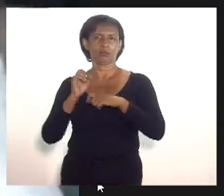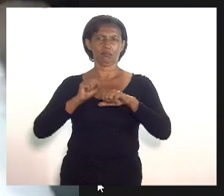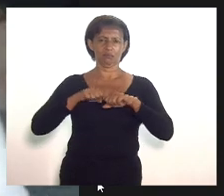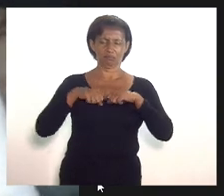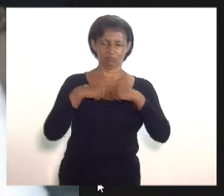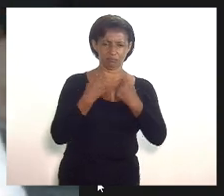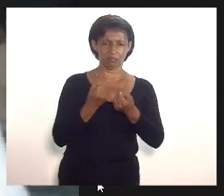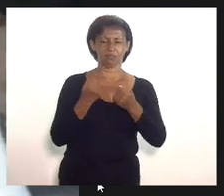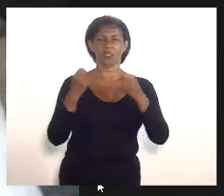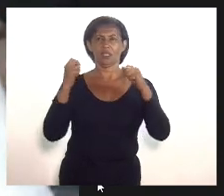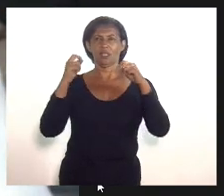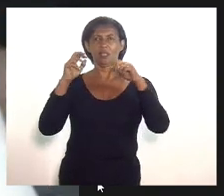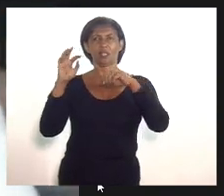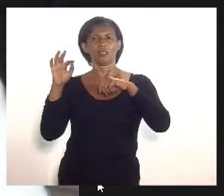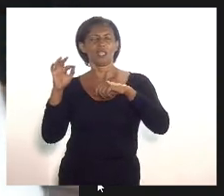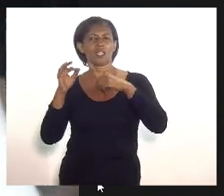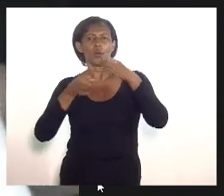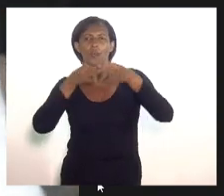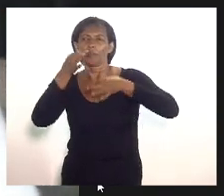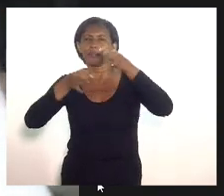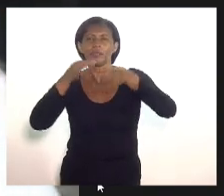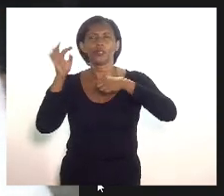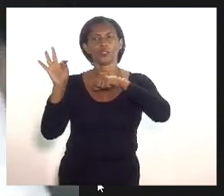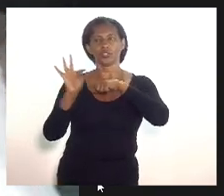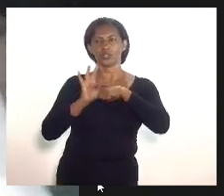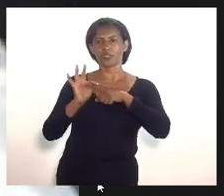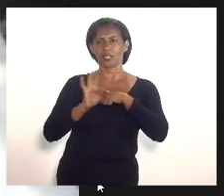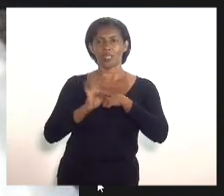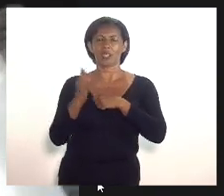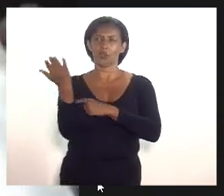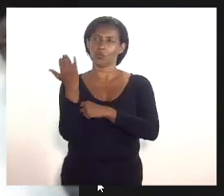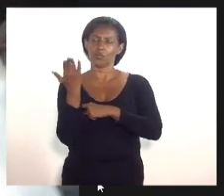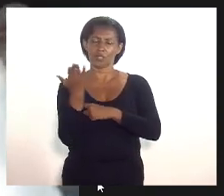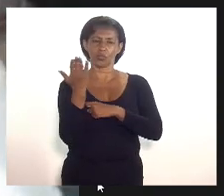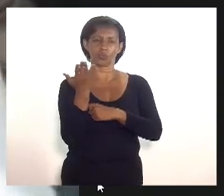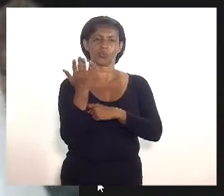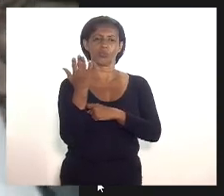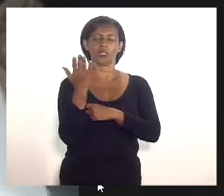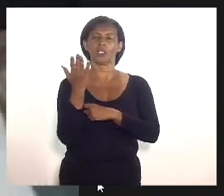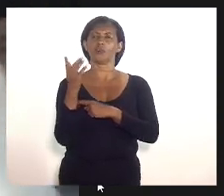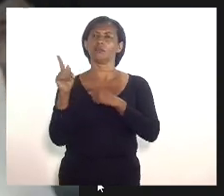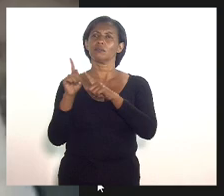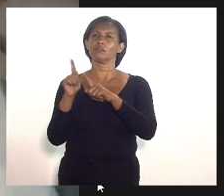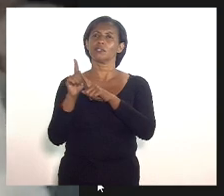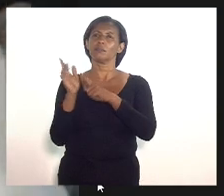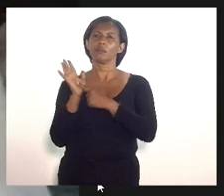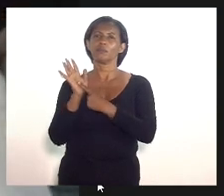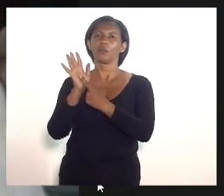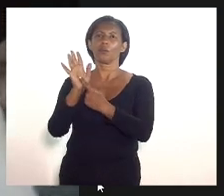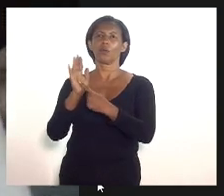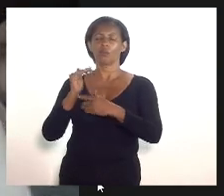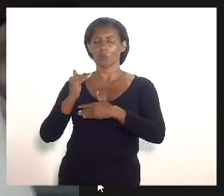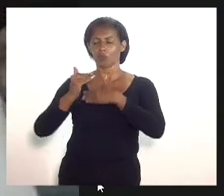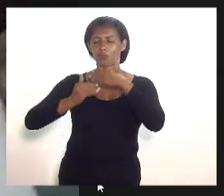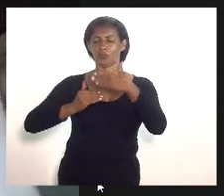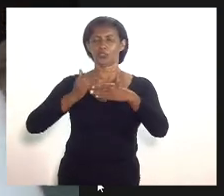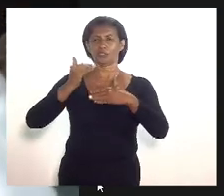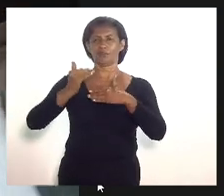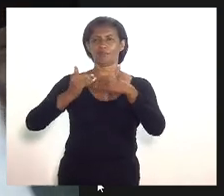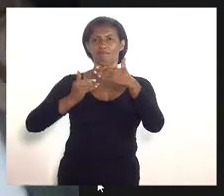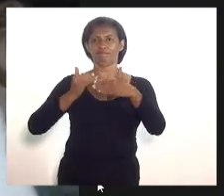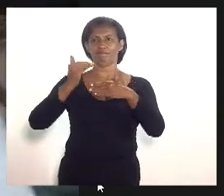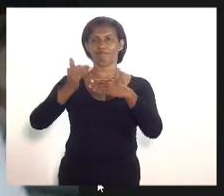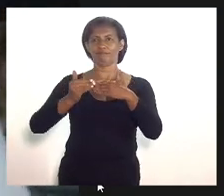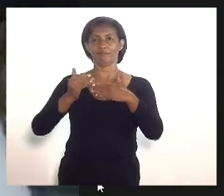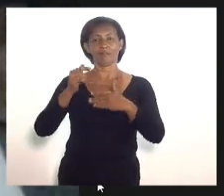questões técnicas e também nos ajudando a transpor alguns obstáculos e aqui senhor